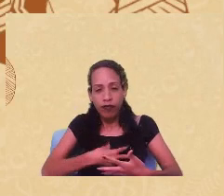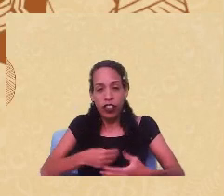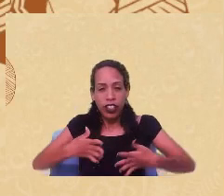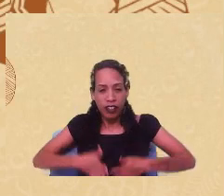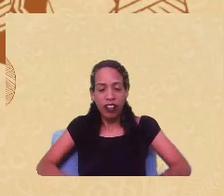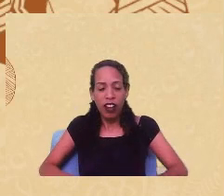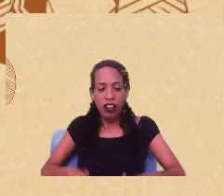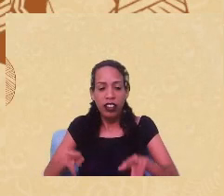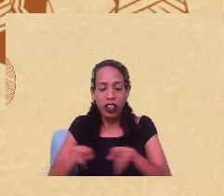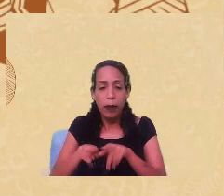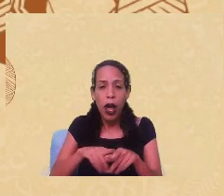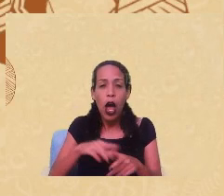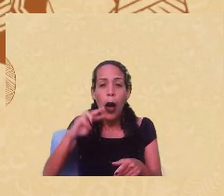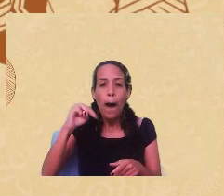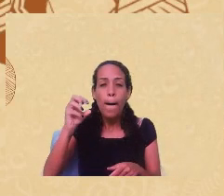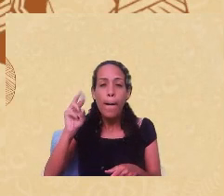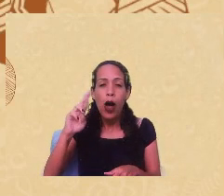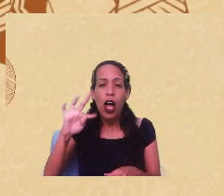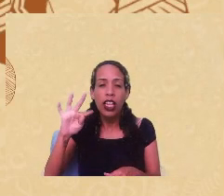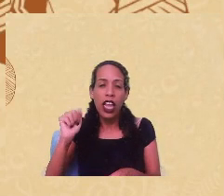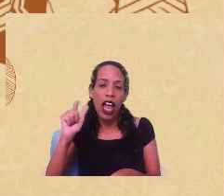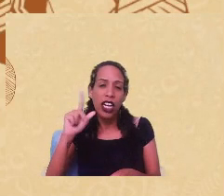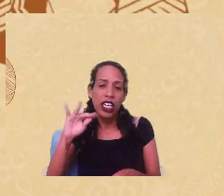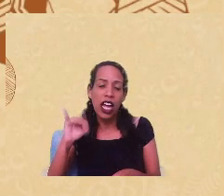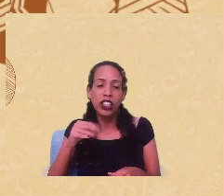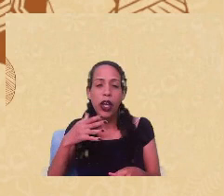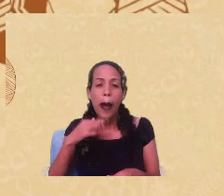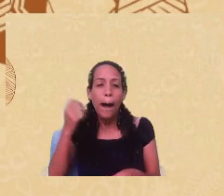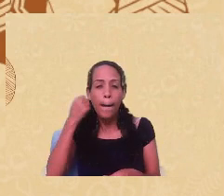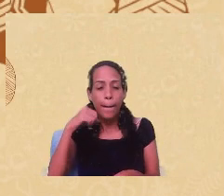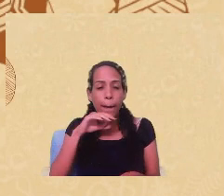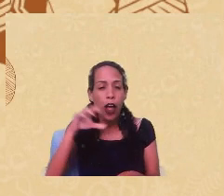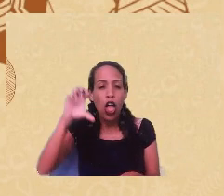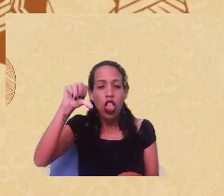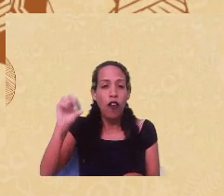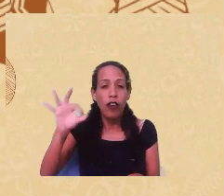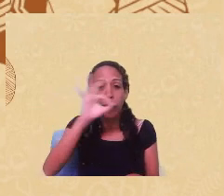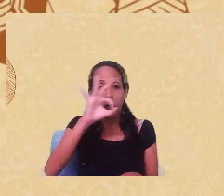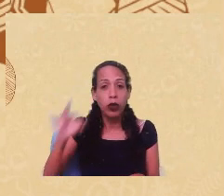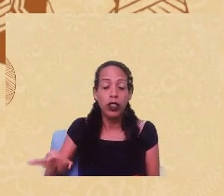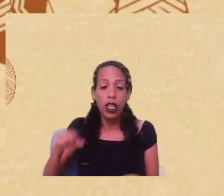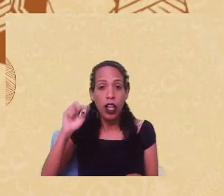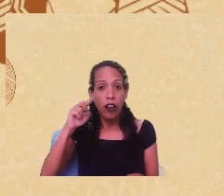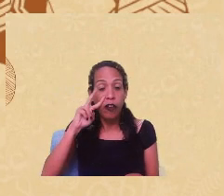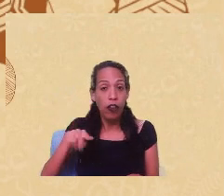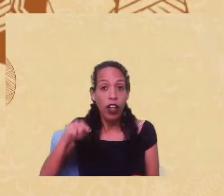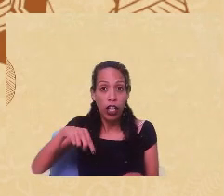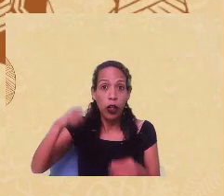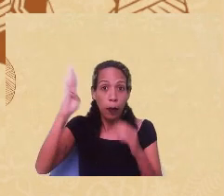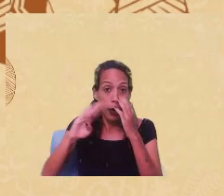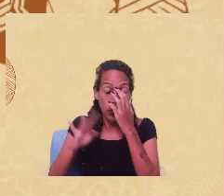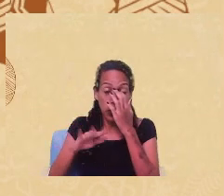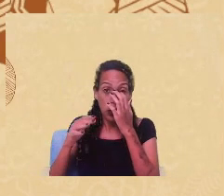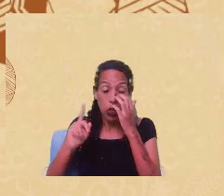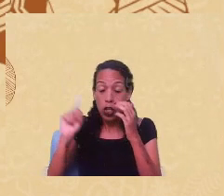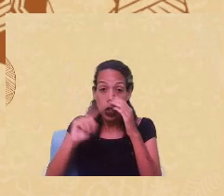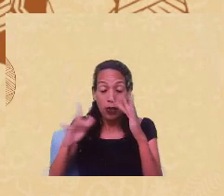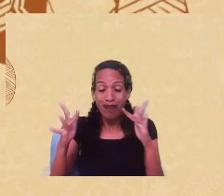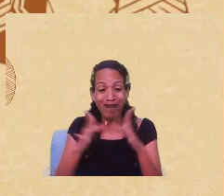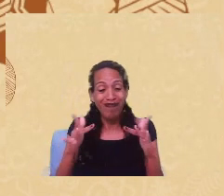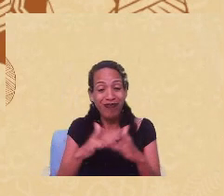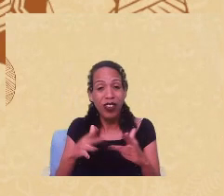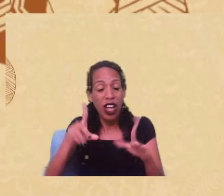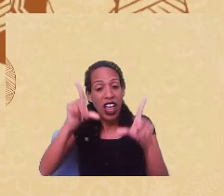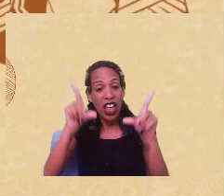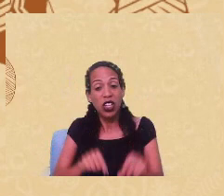mortalidade materna é evitável em 90% dos casos. E aí, né, a gente vê que o Brasil suscetivamente não bate as metas de redução da